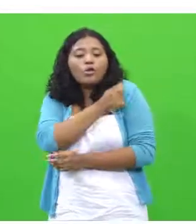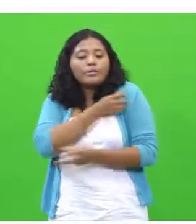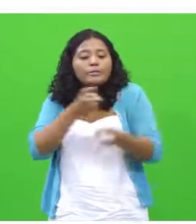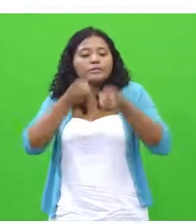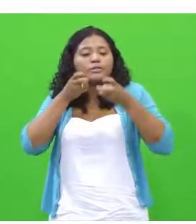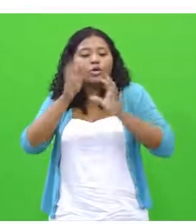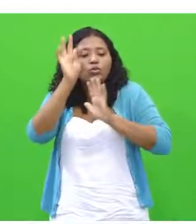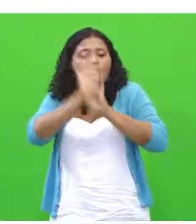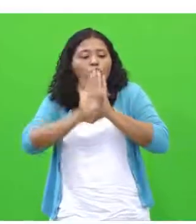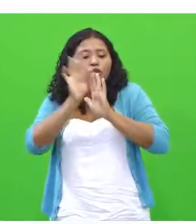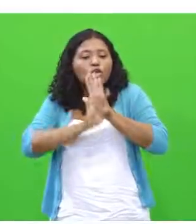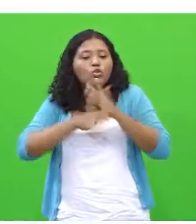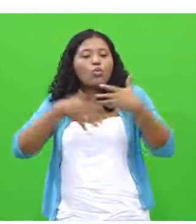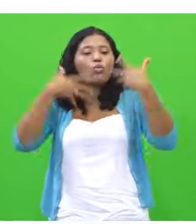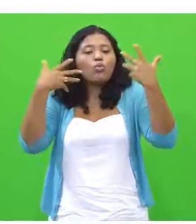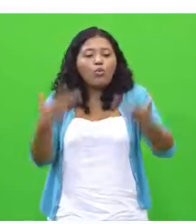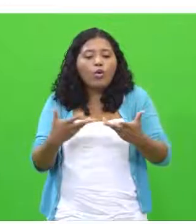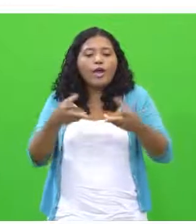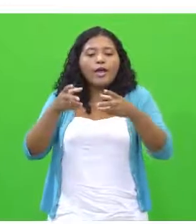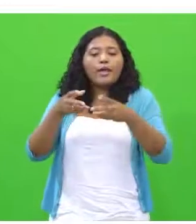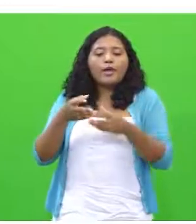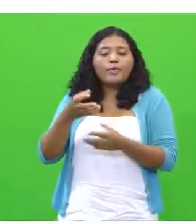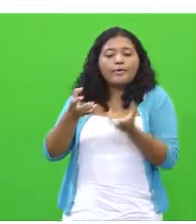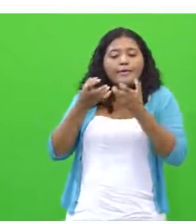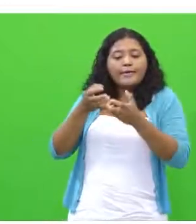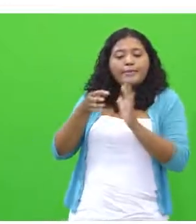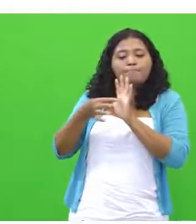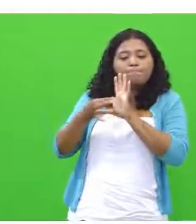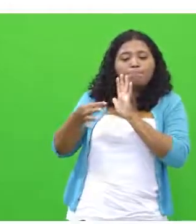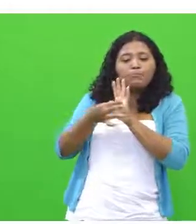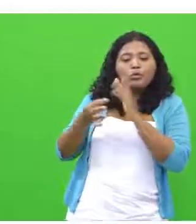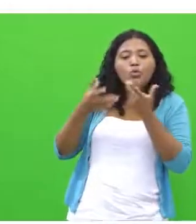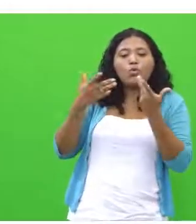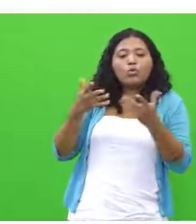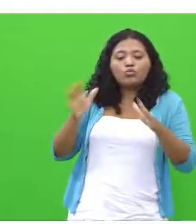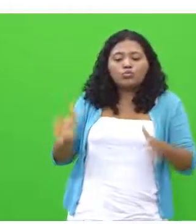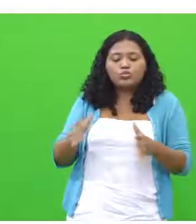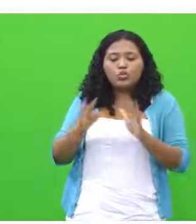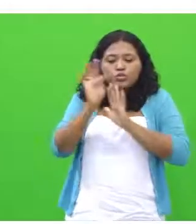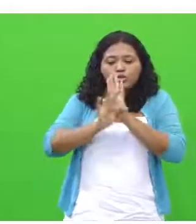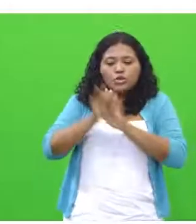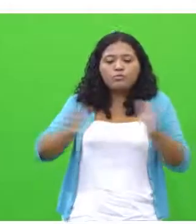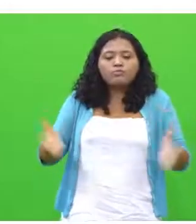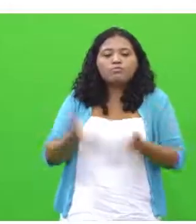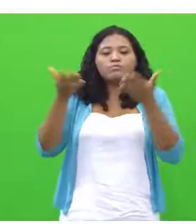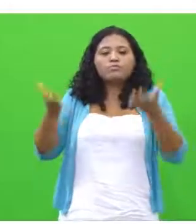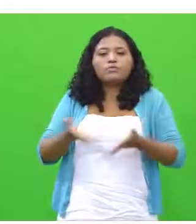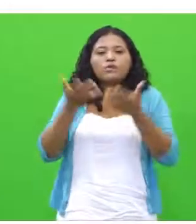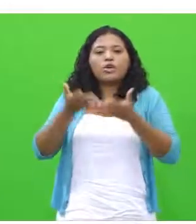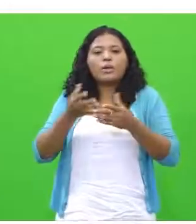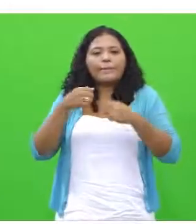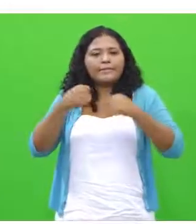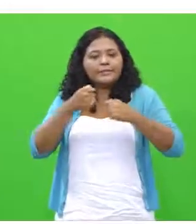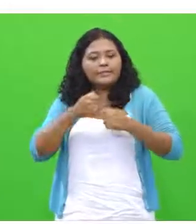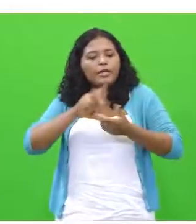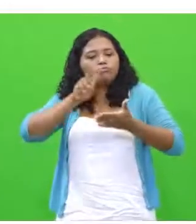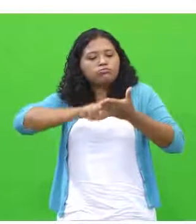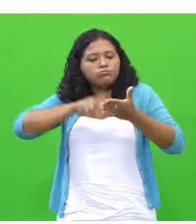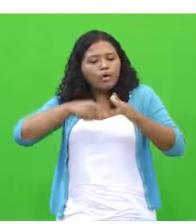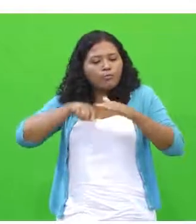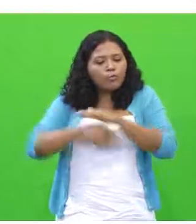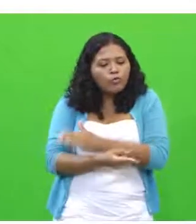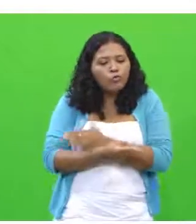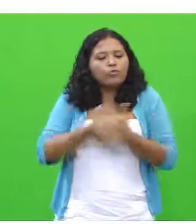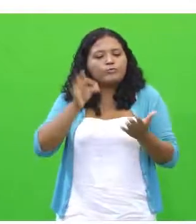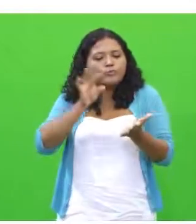motivo, a necessidade dos textos motivadores serem bem e cuidadosamente lidos e destacados